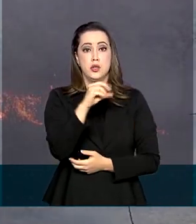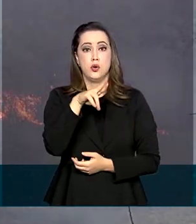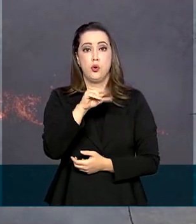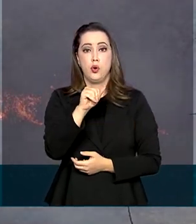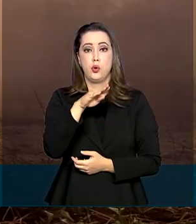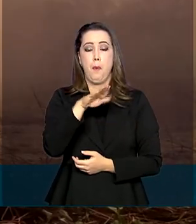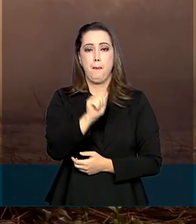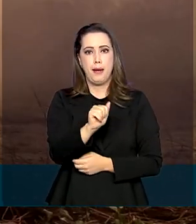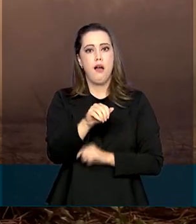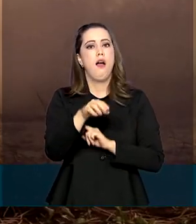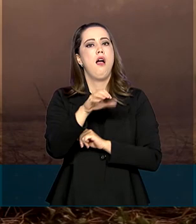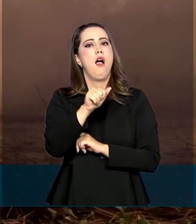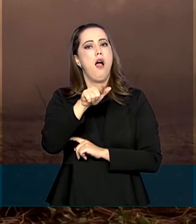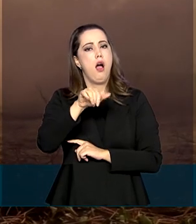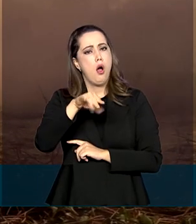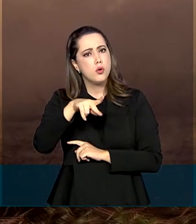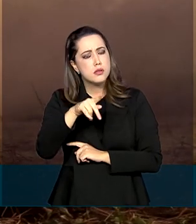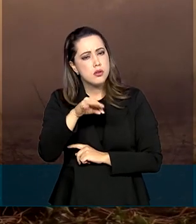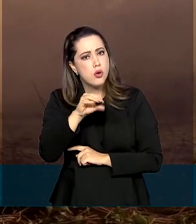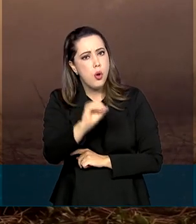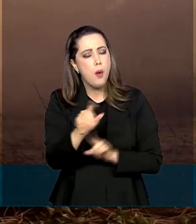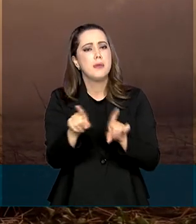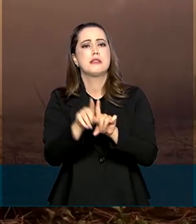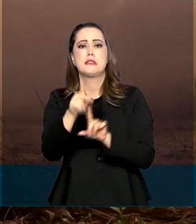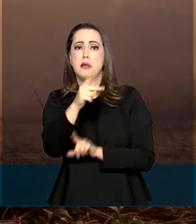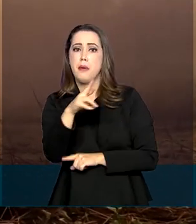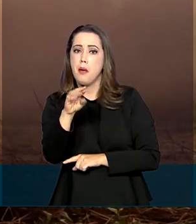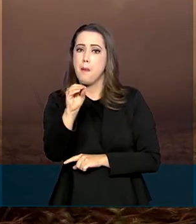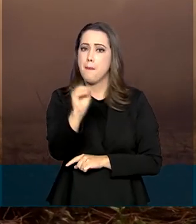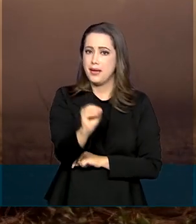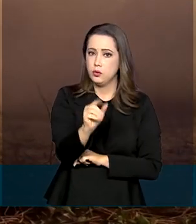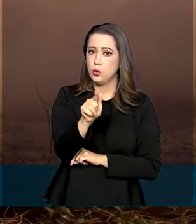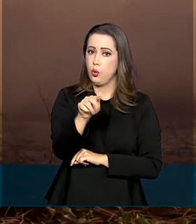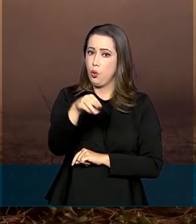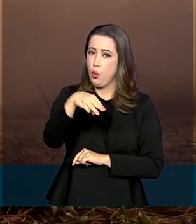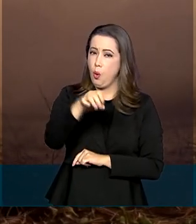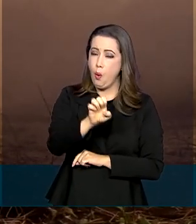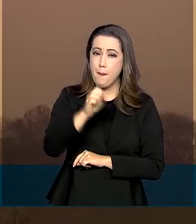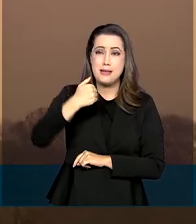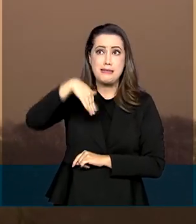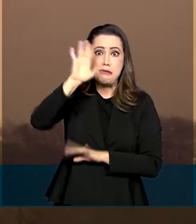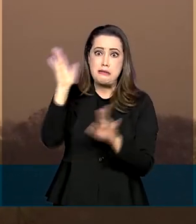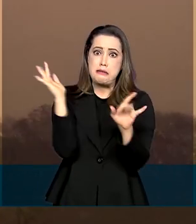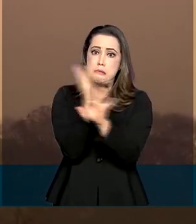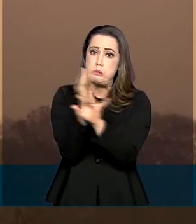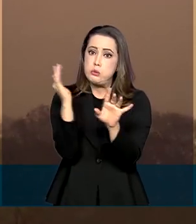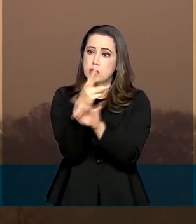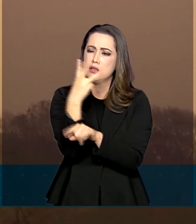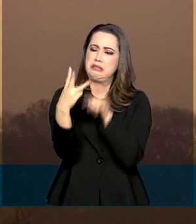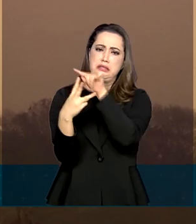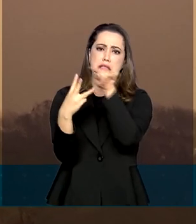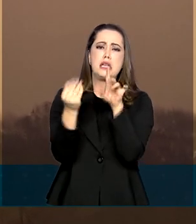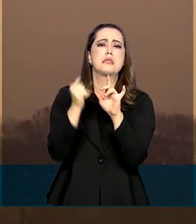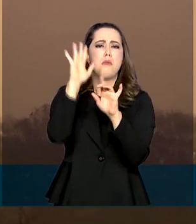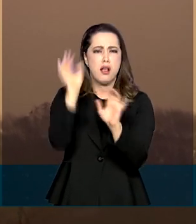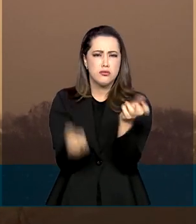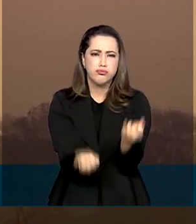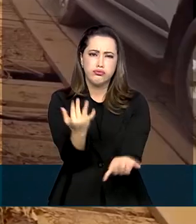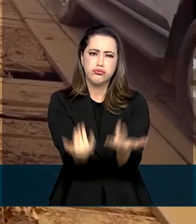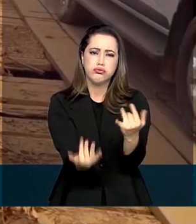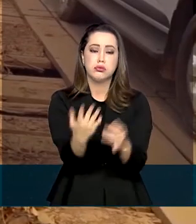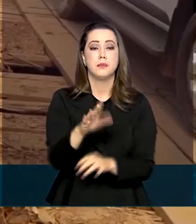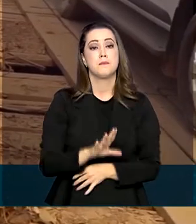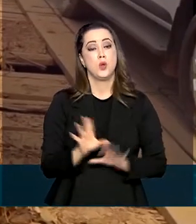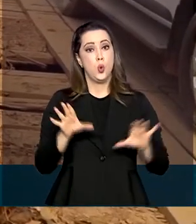Alcinópolis e Pedro Gomes são as cidades mais atingidas. As Forças Armadas atuam desde 25